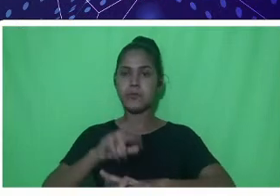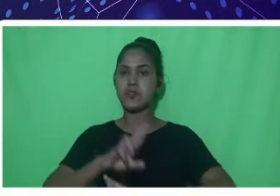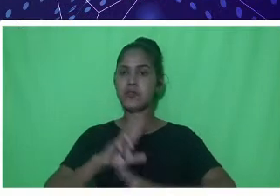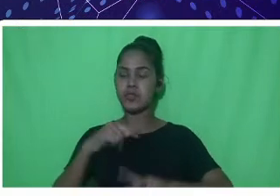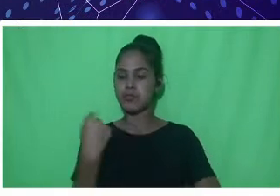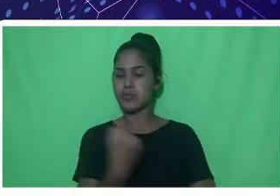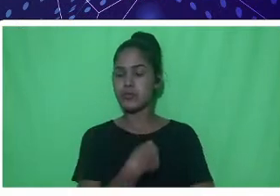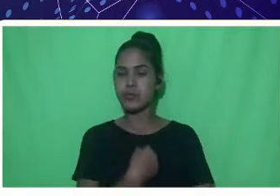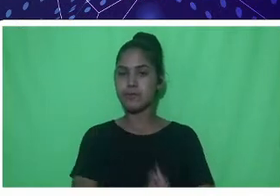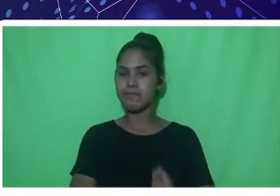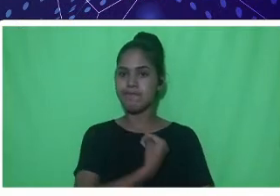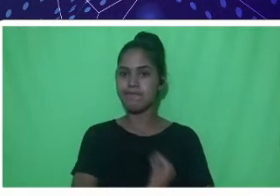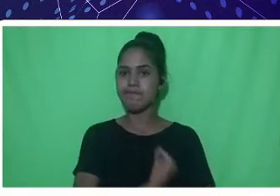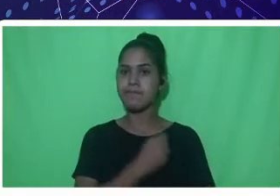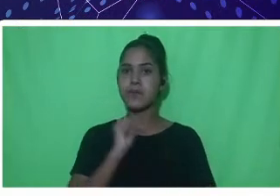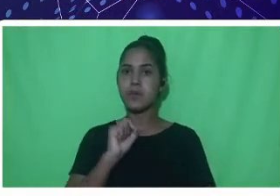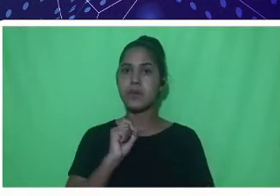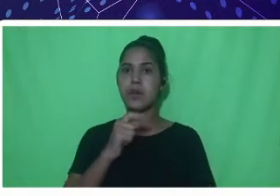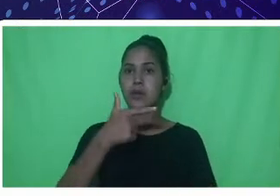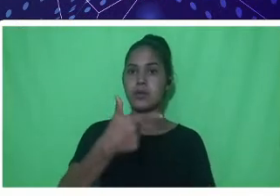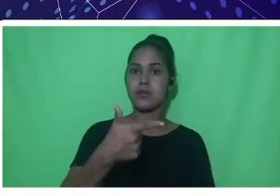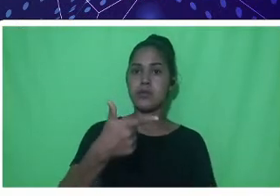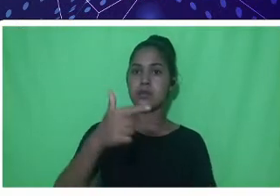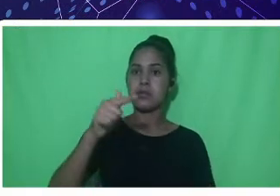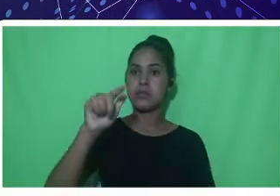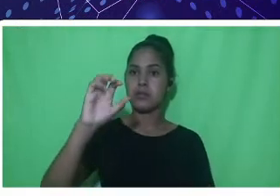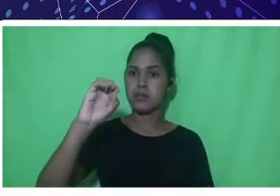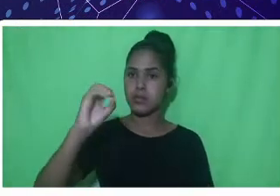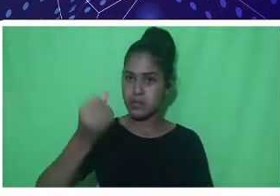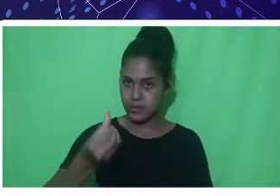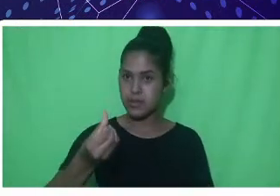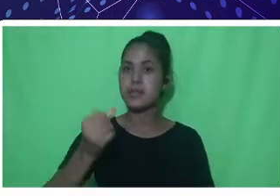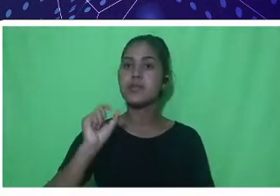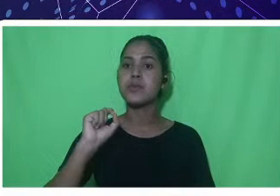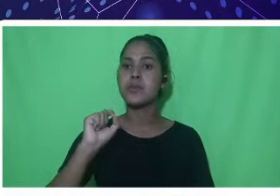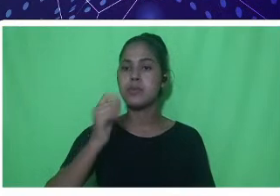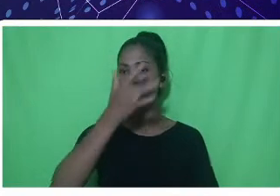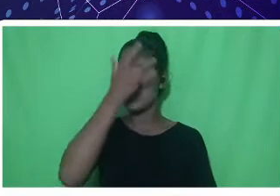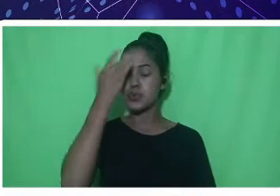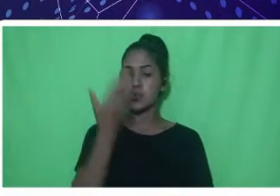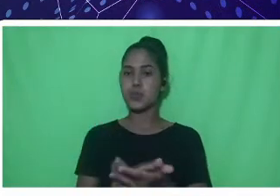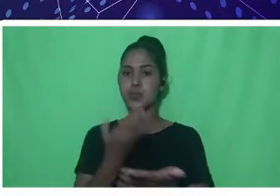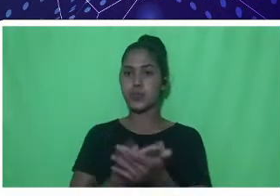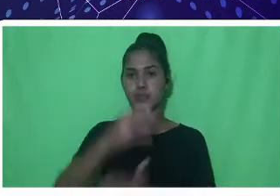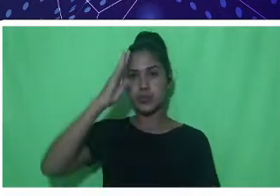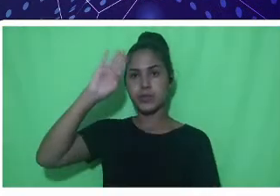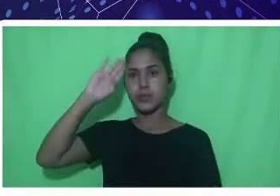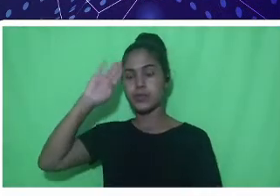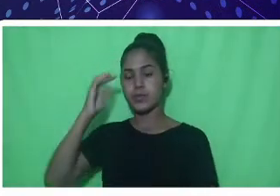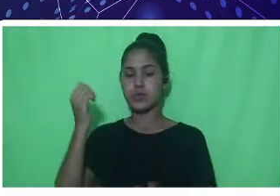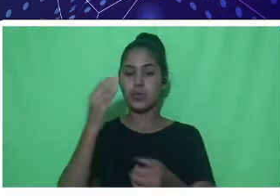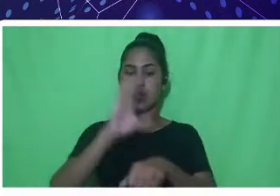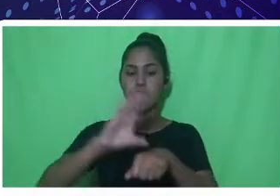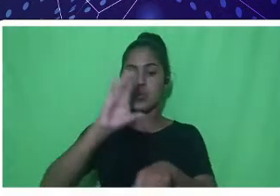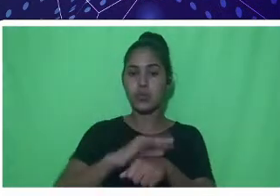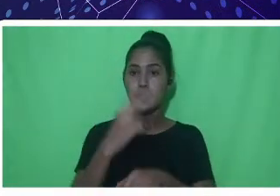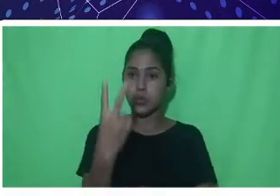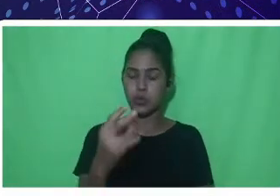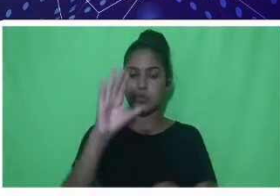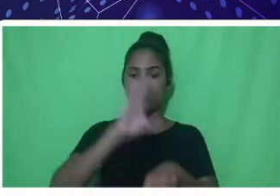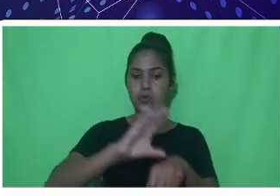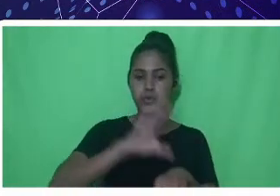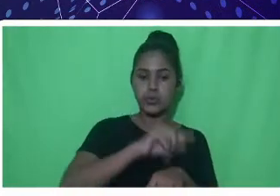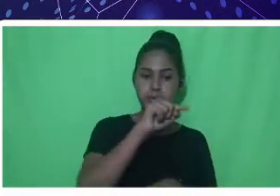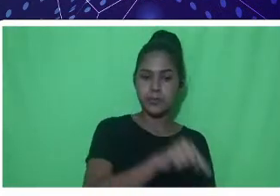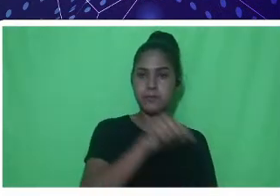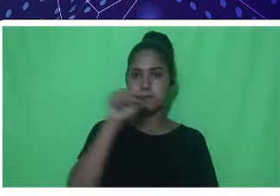206 acadêmicos, nos dois cursos, que estão sendo atendidos por meio de bolsas e auxílios que garante